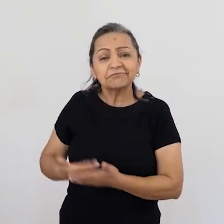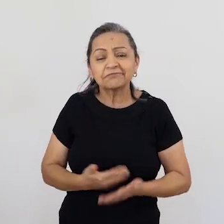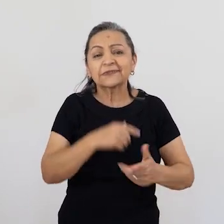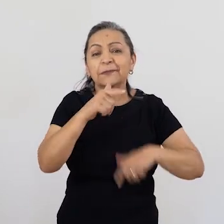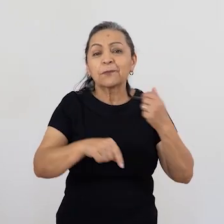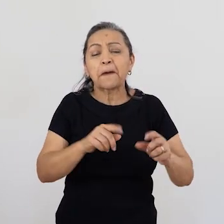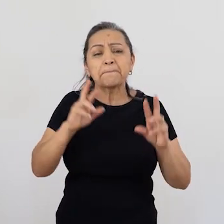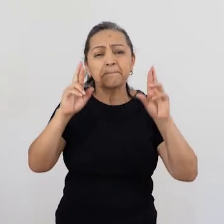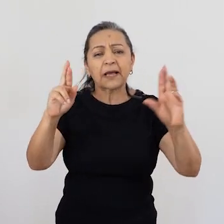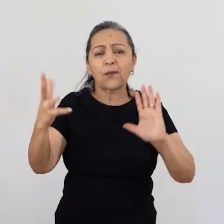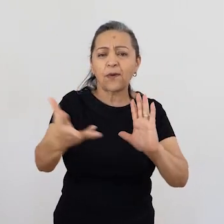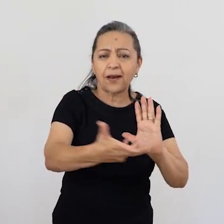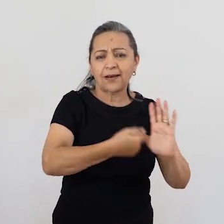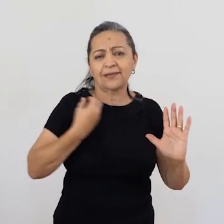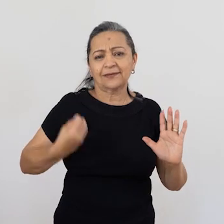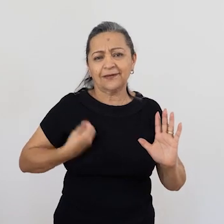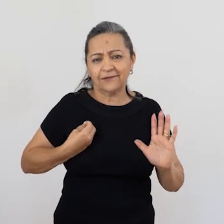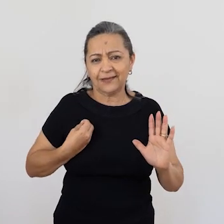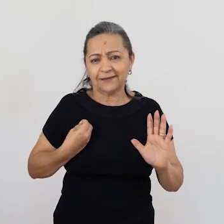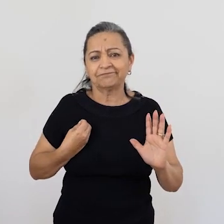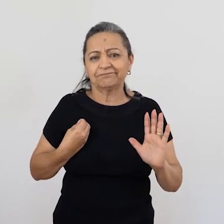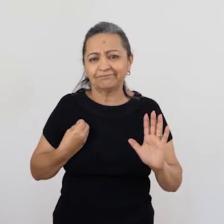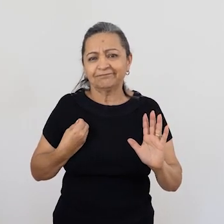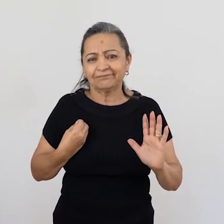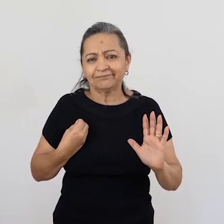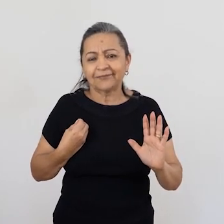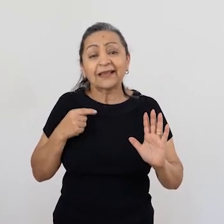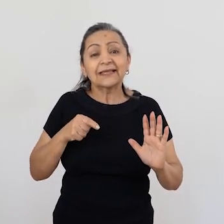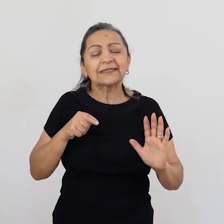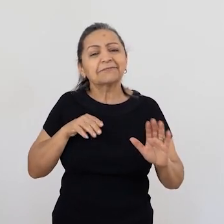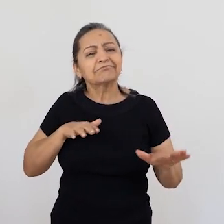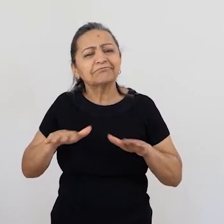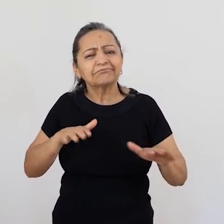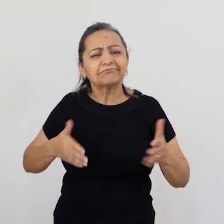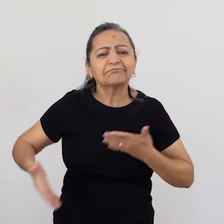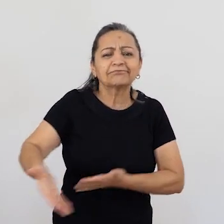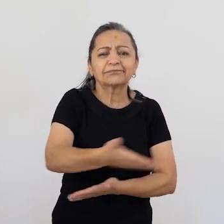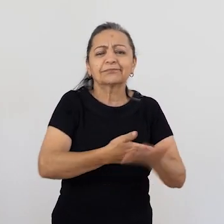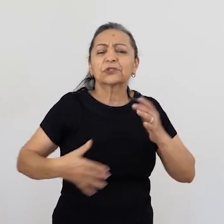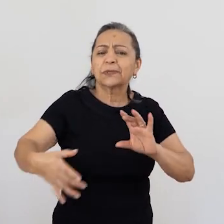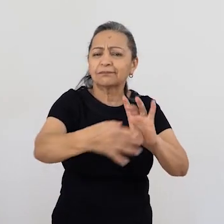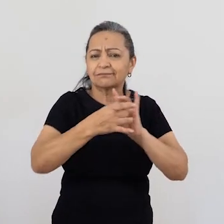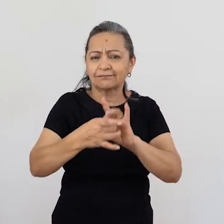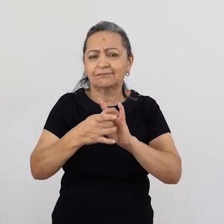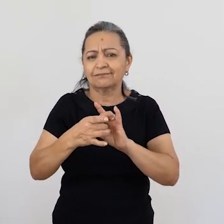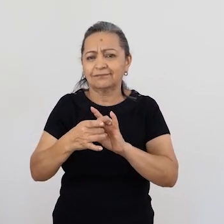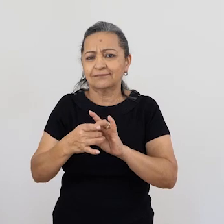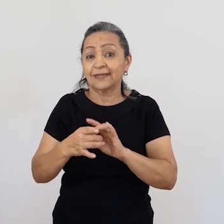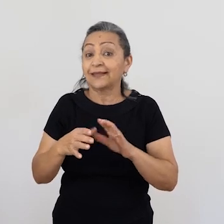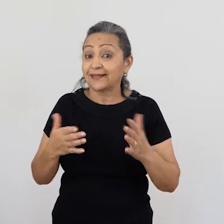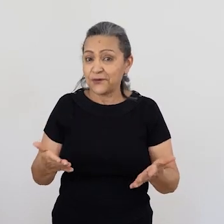nós trabalhamos, assim, com uma perspectiva de qualidade de vida nesse movimento de